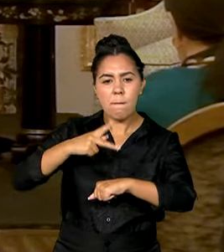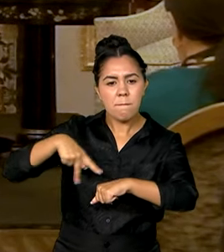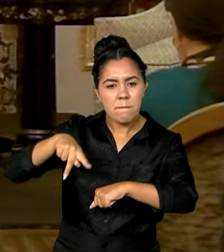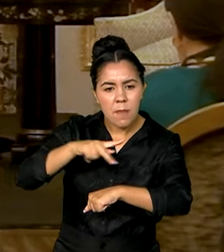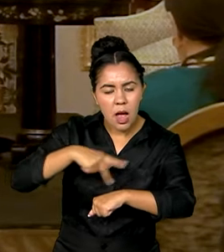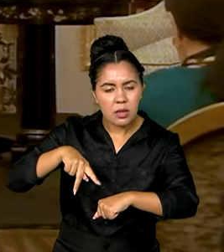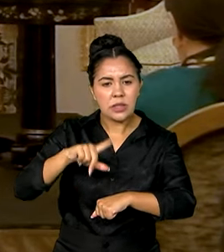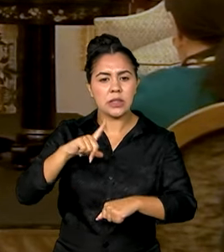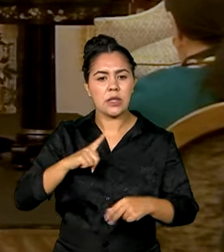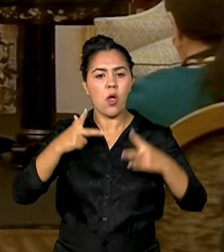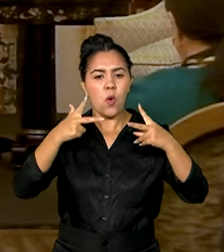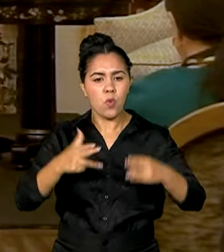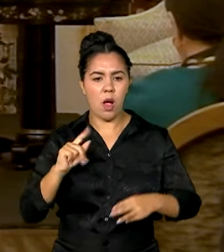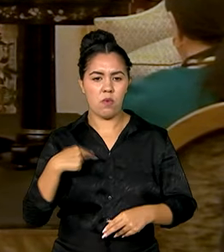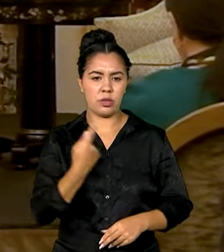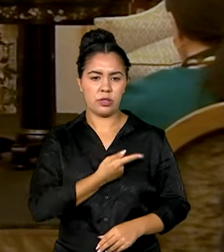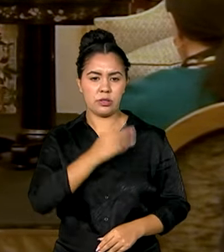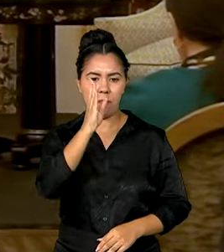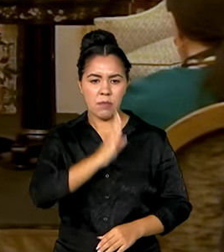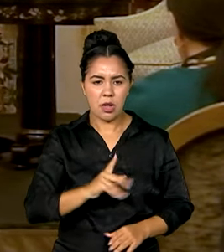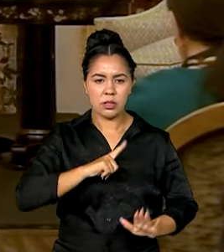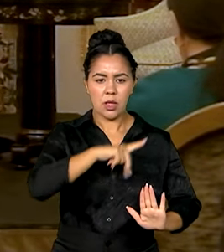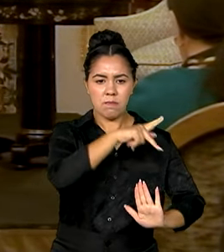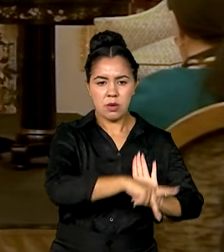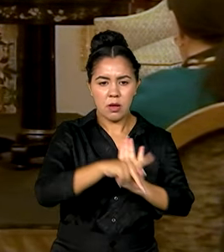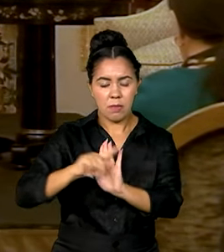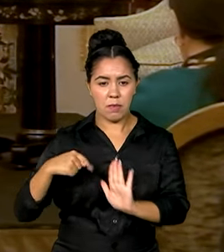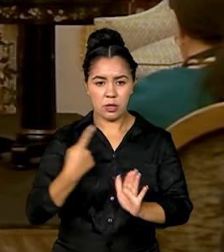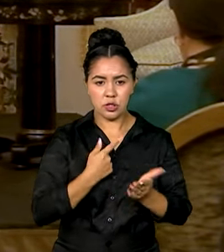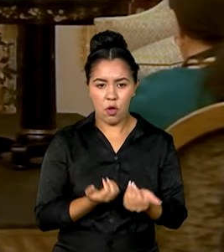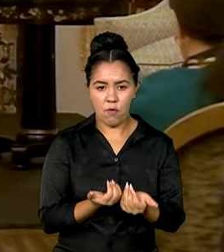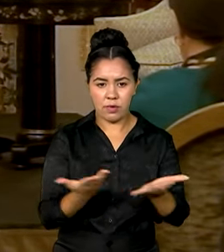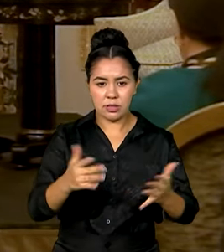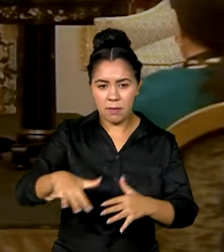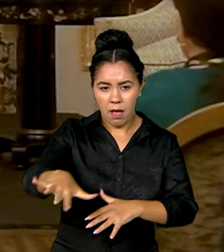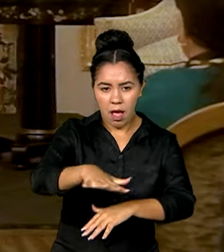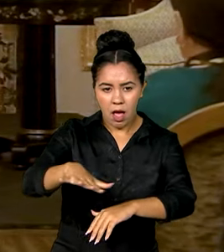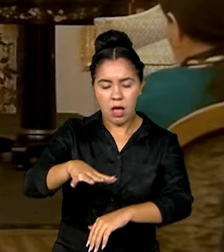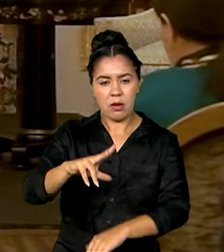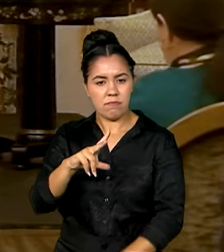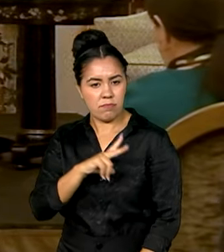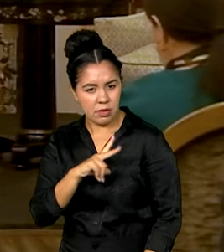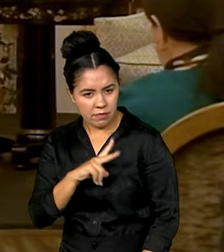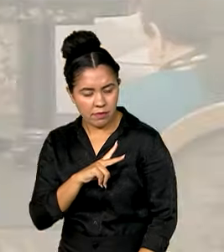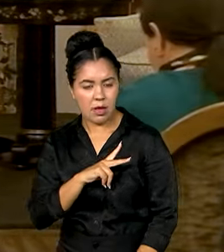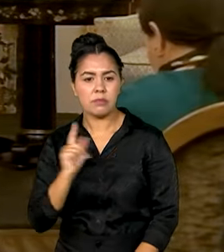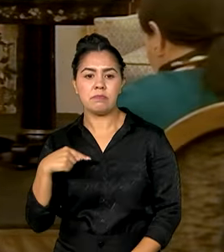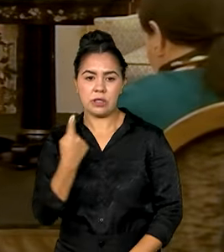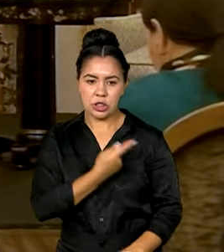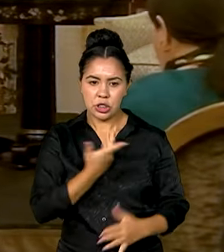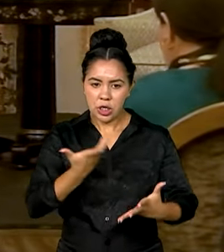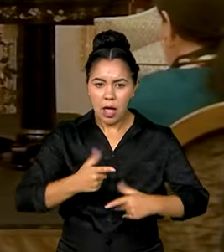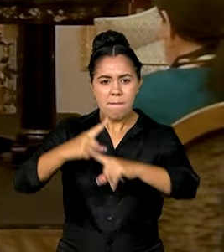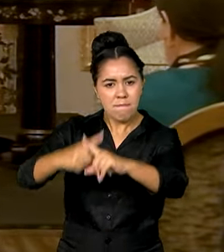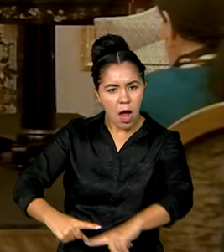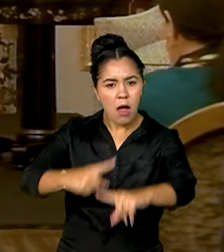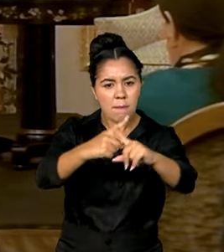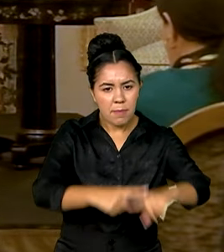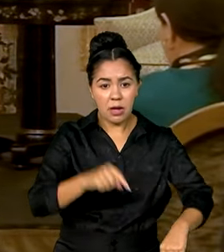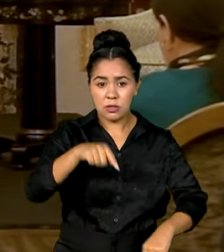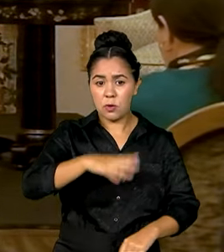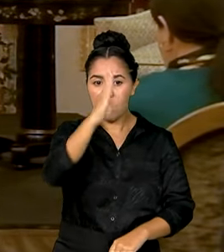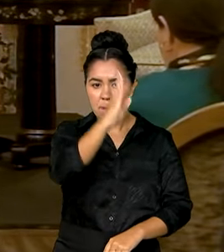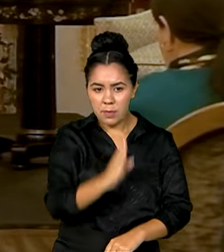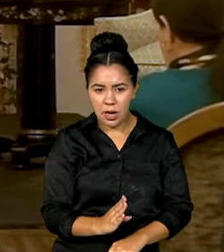de projetos que o Brasil oferece, deve ser tido privado. E estamos fazendo isso, aumentando a competição. O Brasil já é um